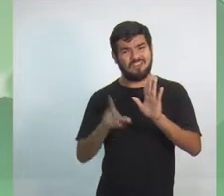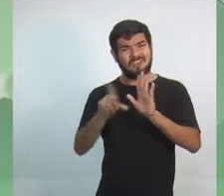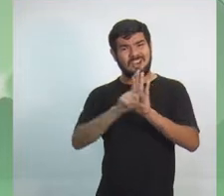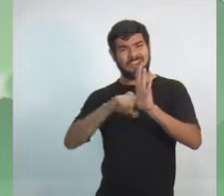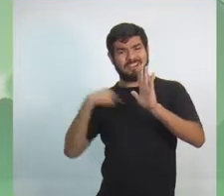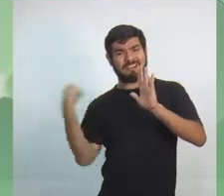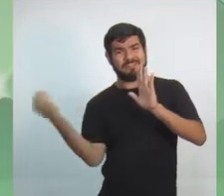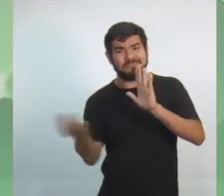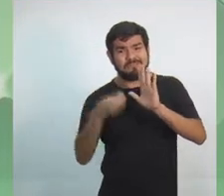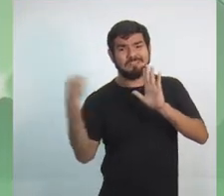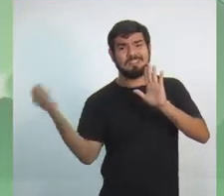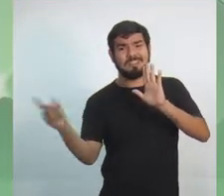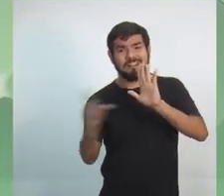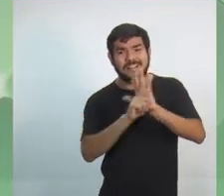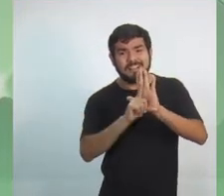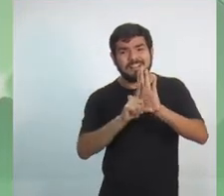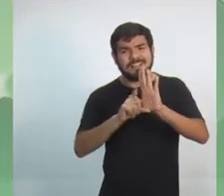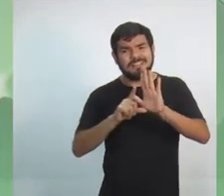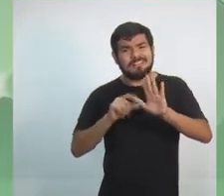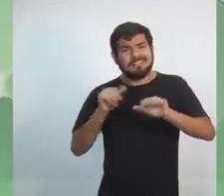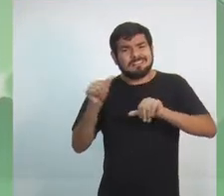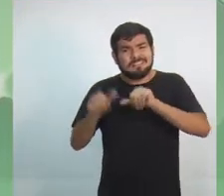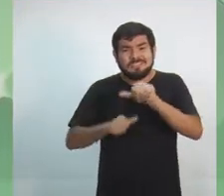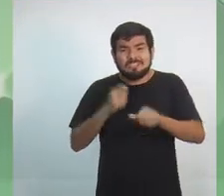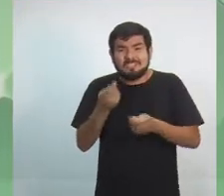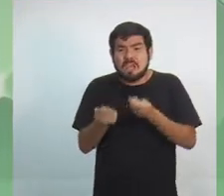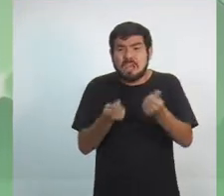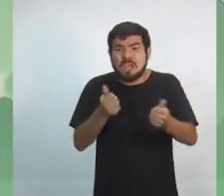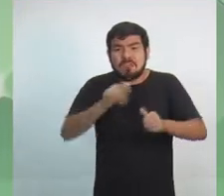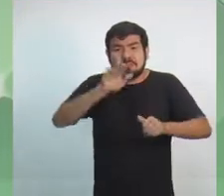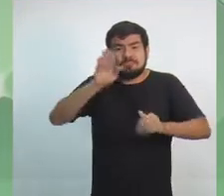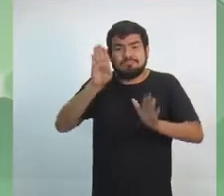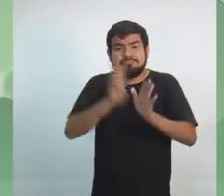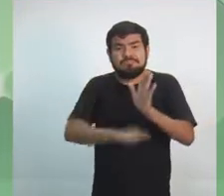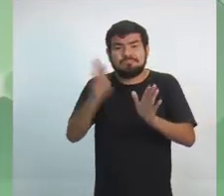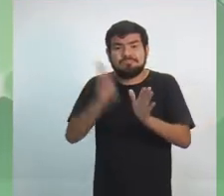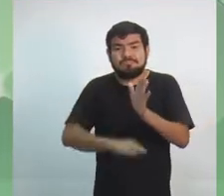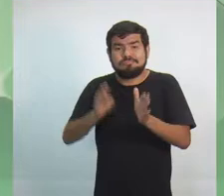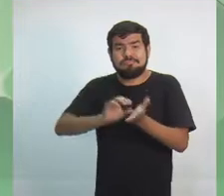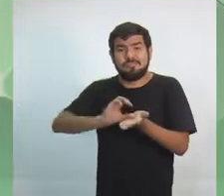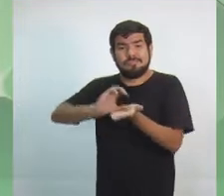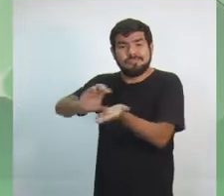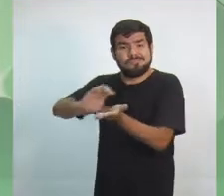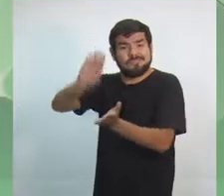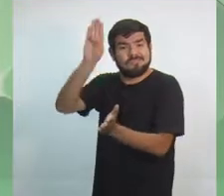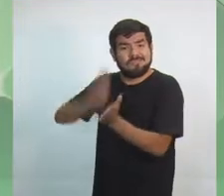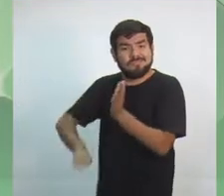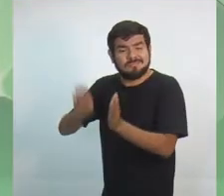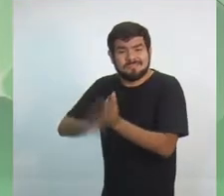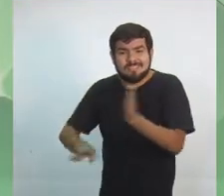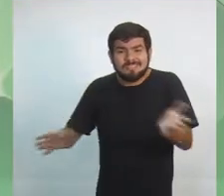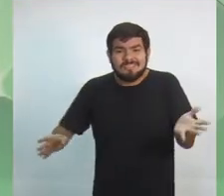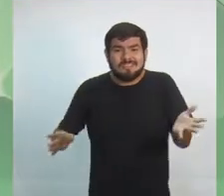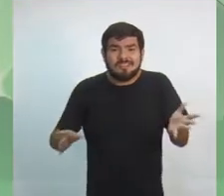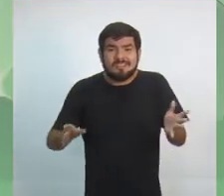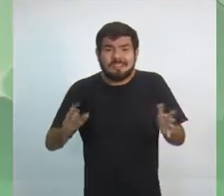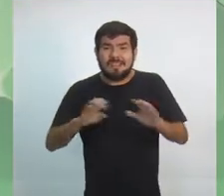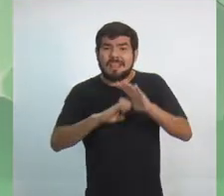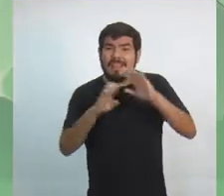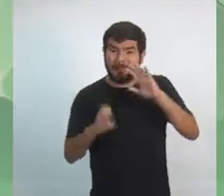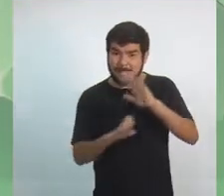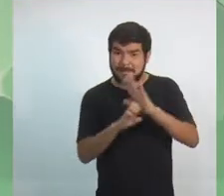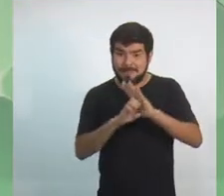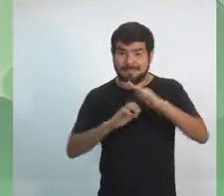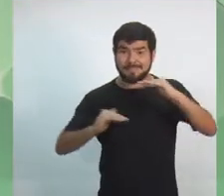dinheiro de circulação. Daí os médios empreendimentos começarem a quebrar. Então, setores médios que pegaram